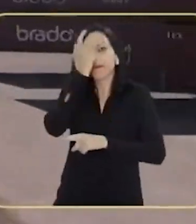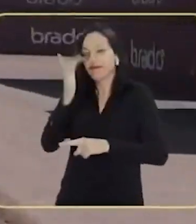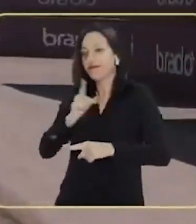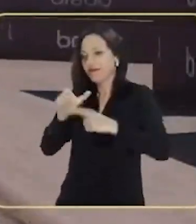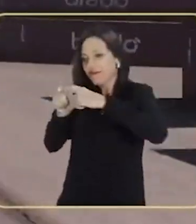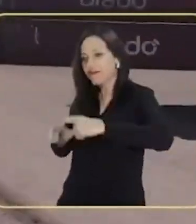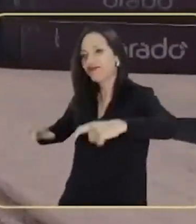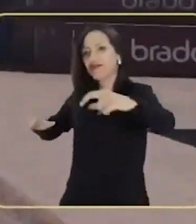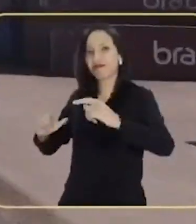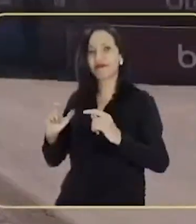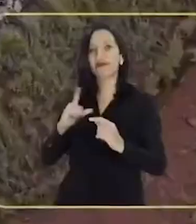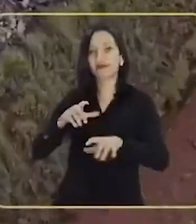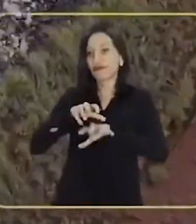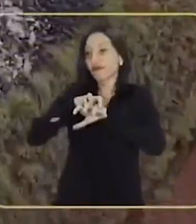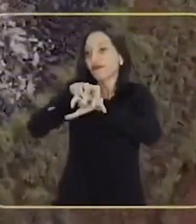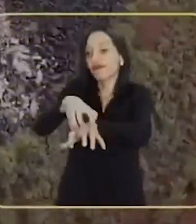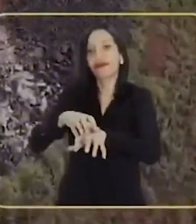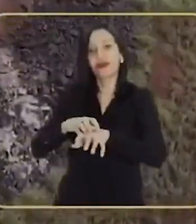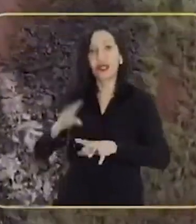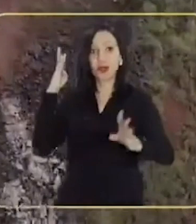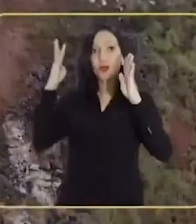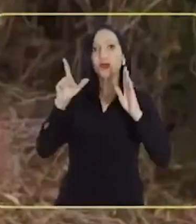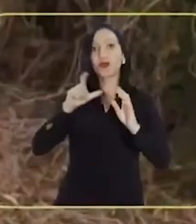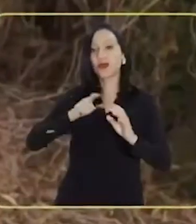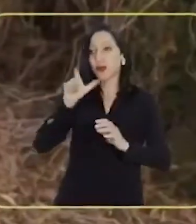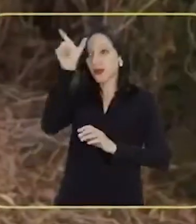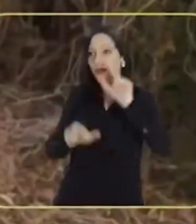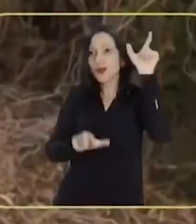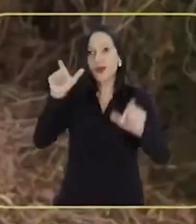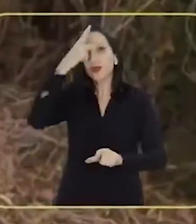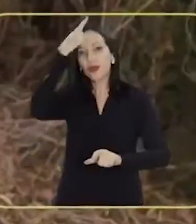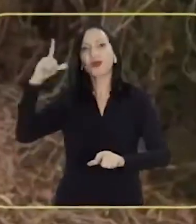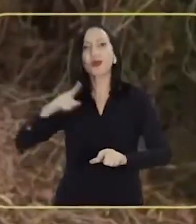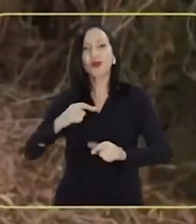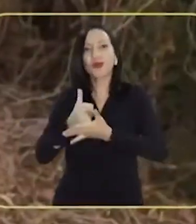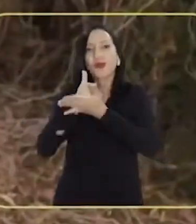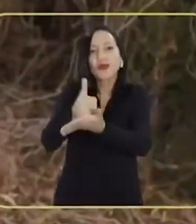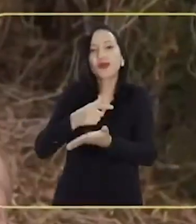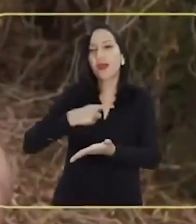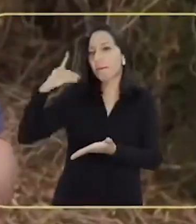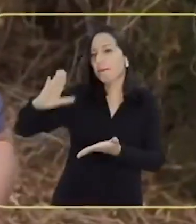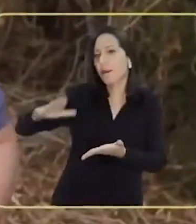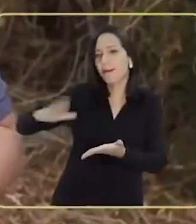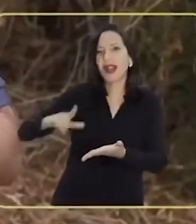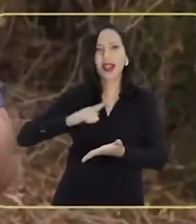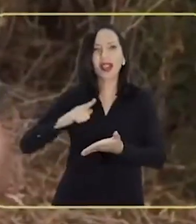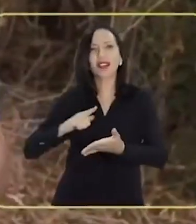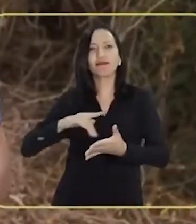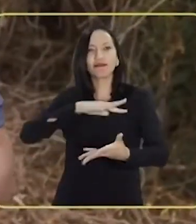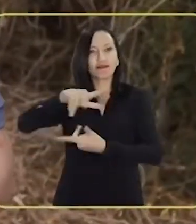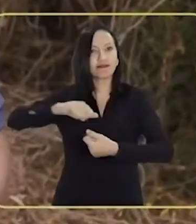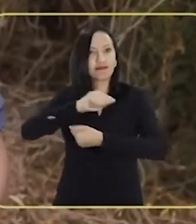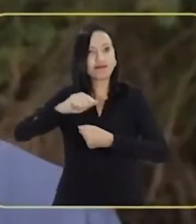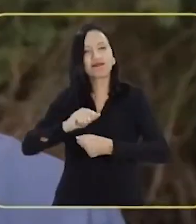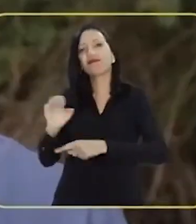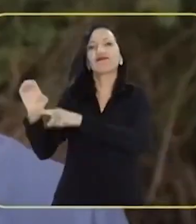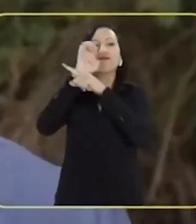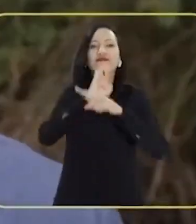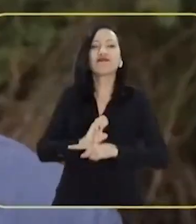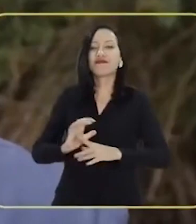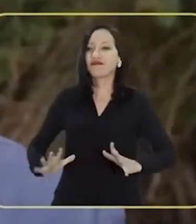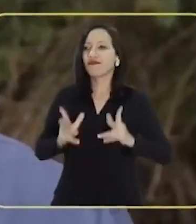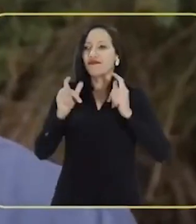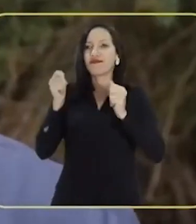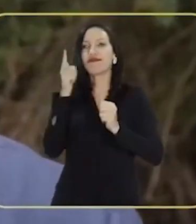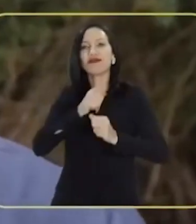Para o transporte de cargas E de passageiros Isso significa mais eficiência logística Transporte mais barato E mais sustentável E um